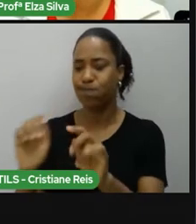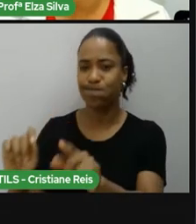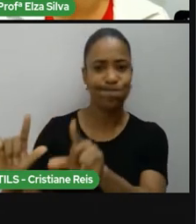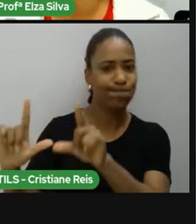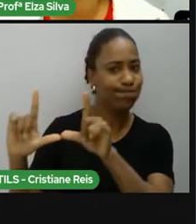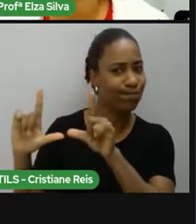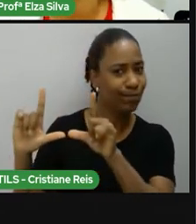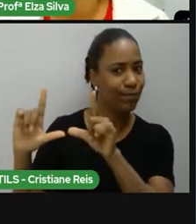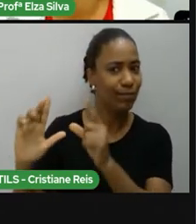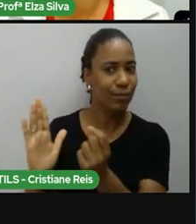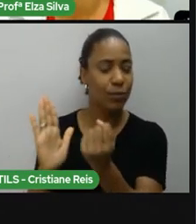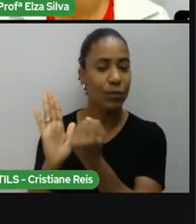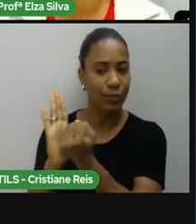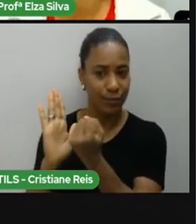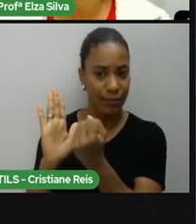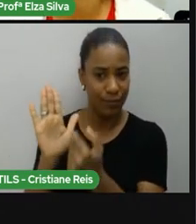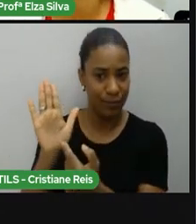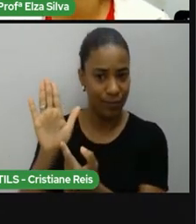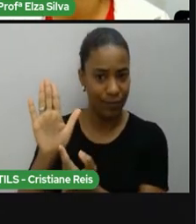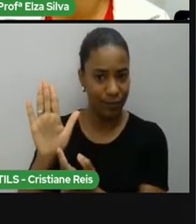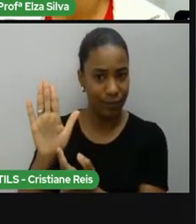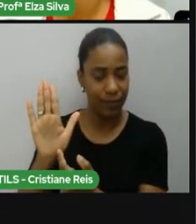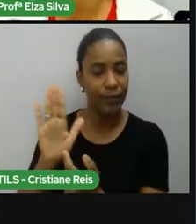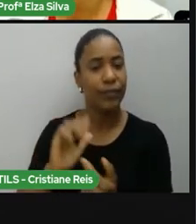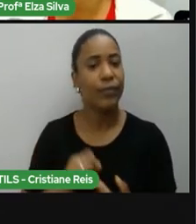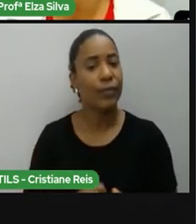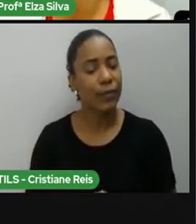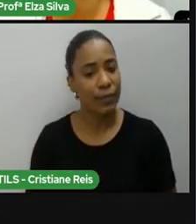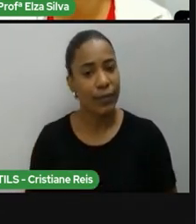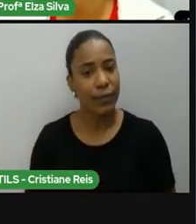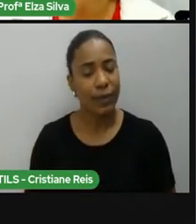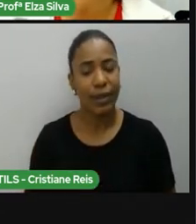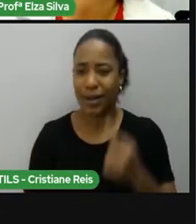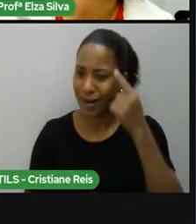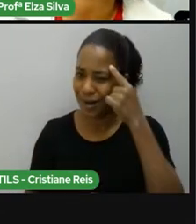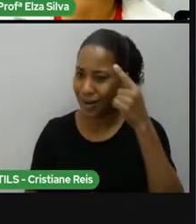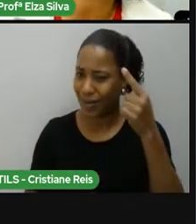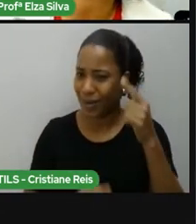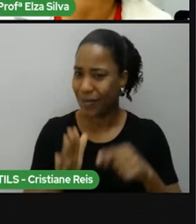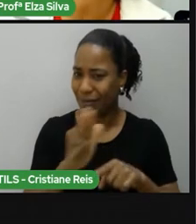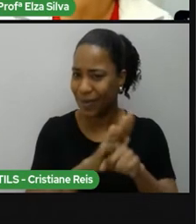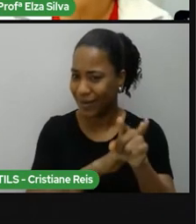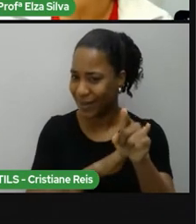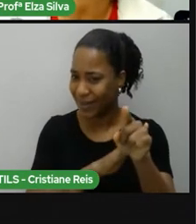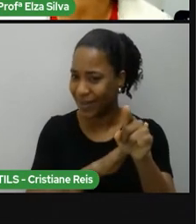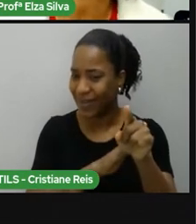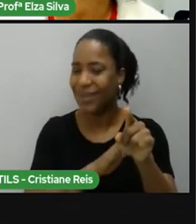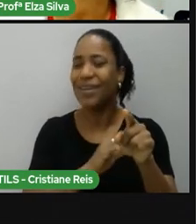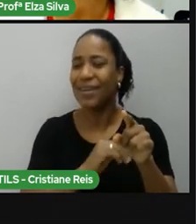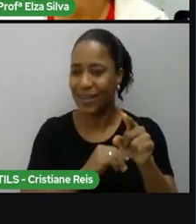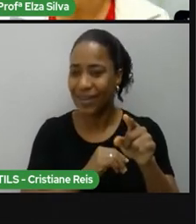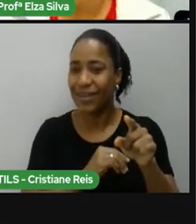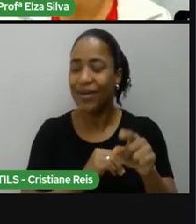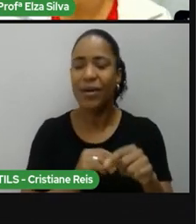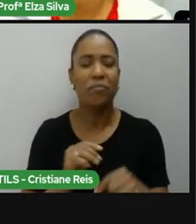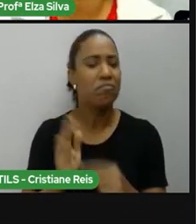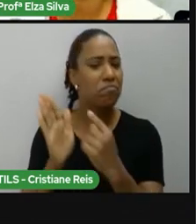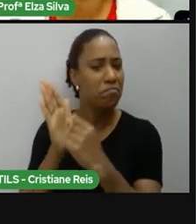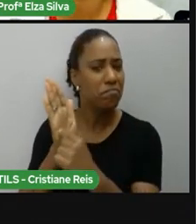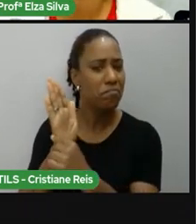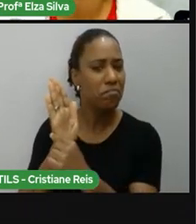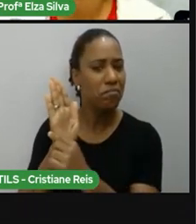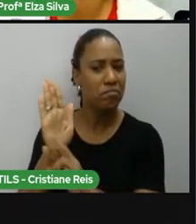início de nossa aula, eu perguntei para vocês se vocês sabiam a diferença entre uma biografia e um